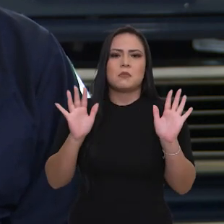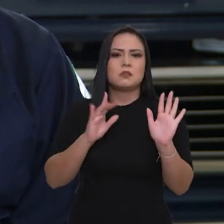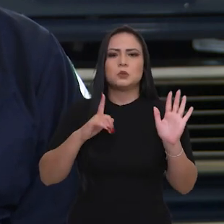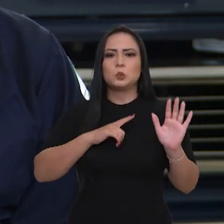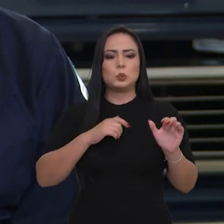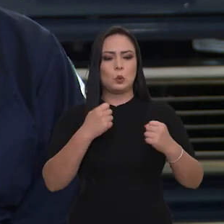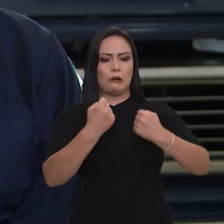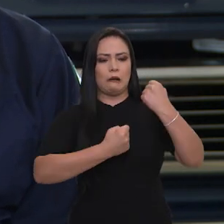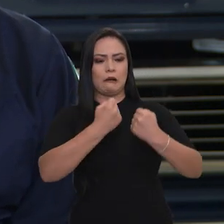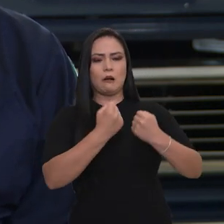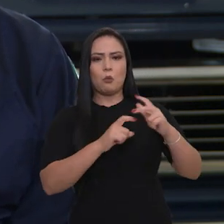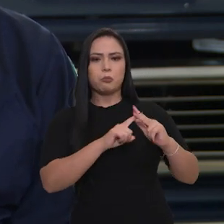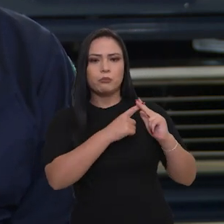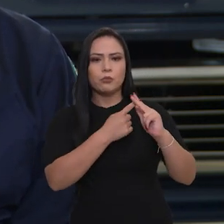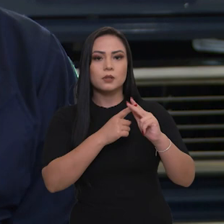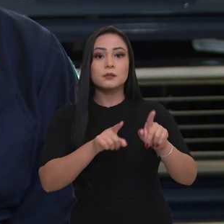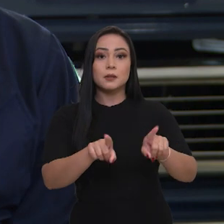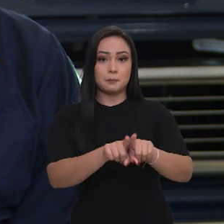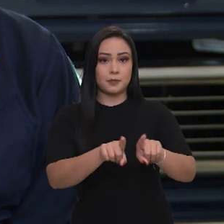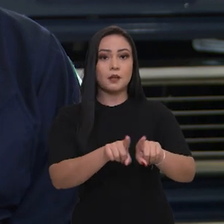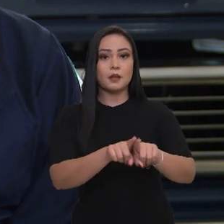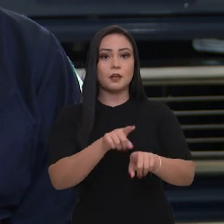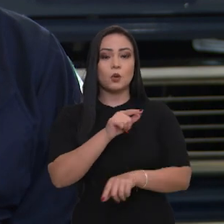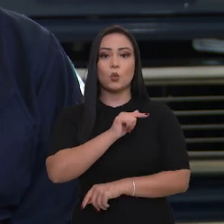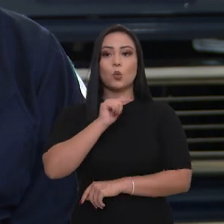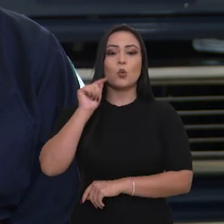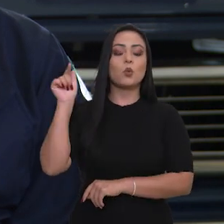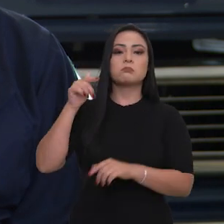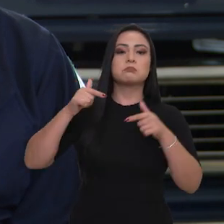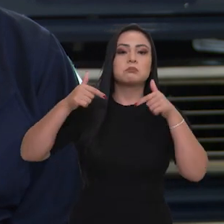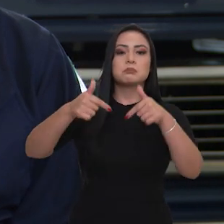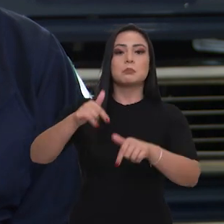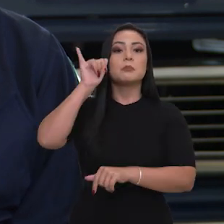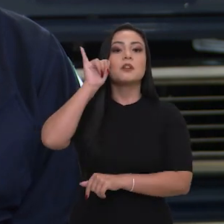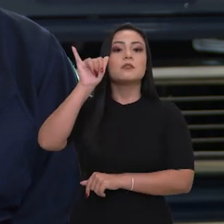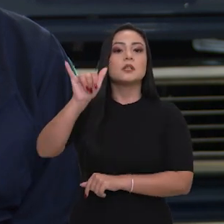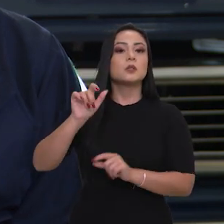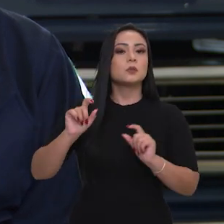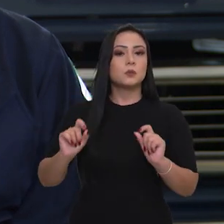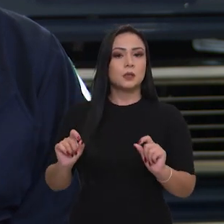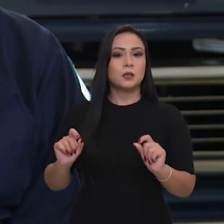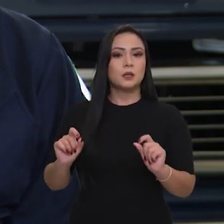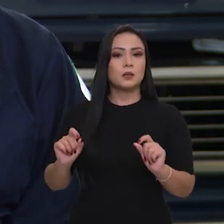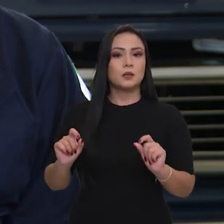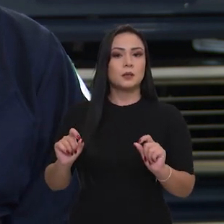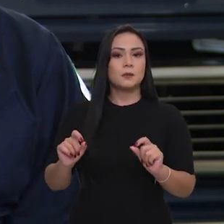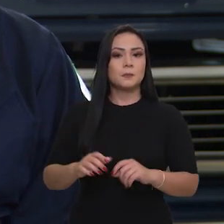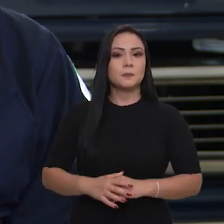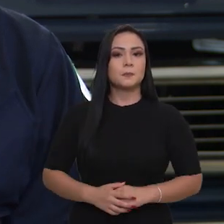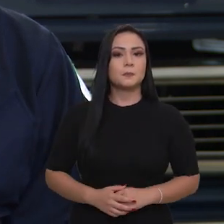mecânica, como também atuamos prevenindo,